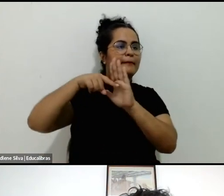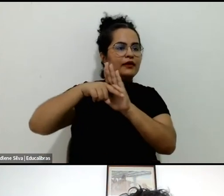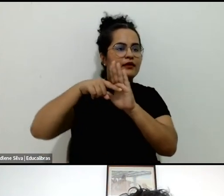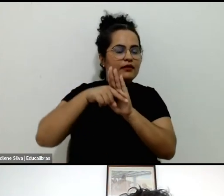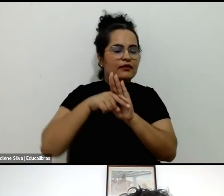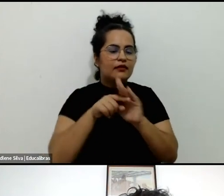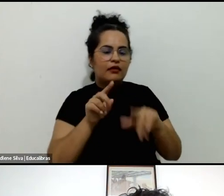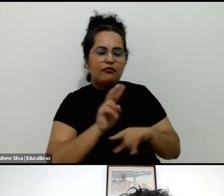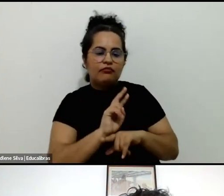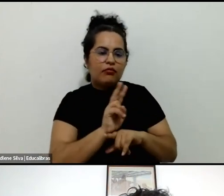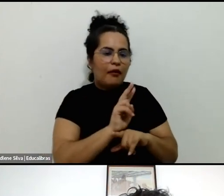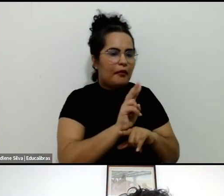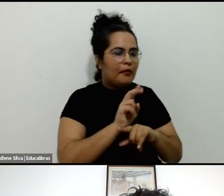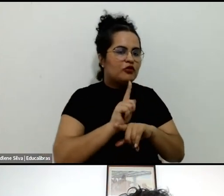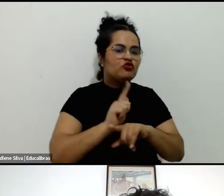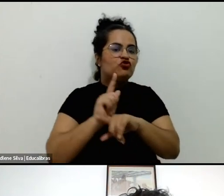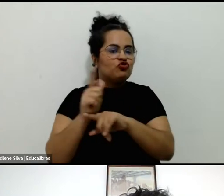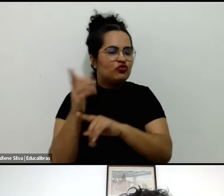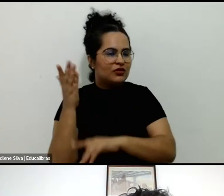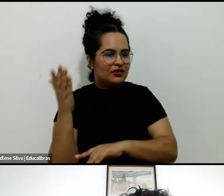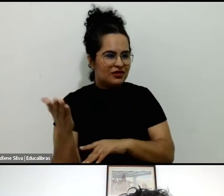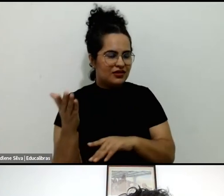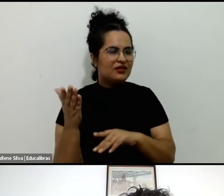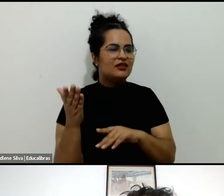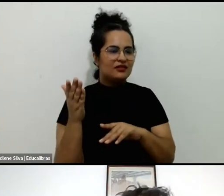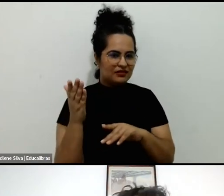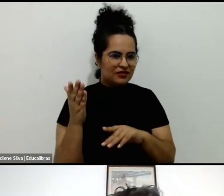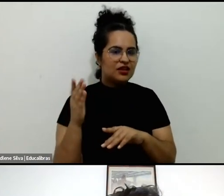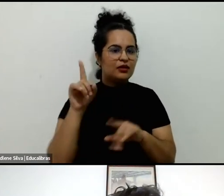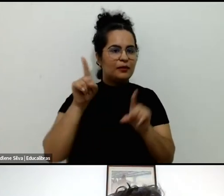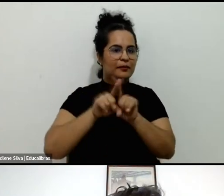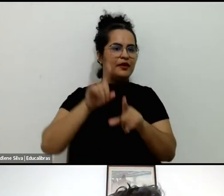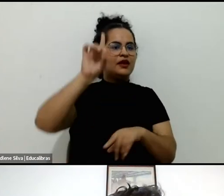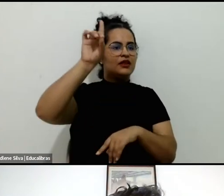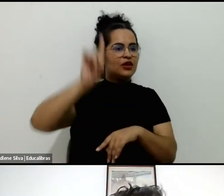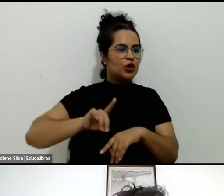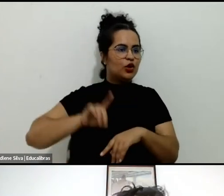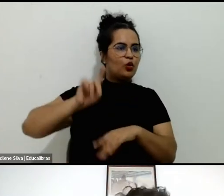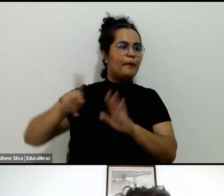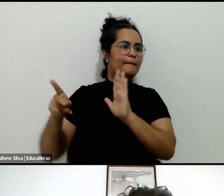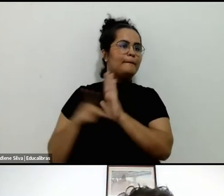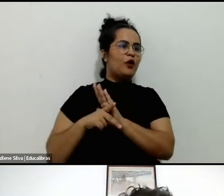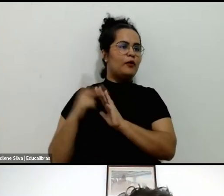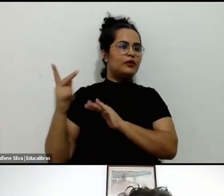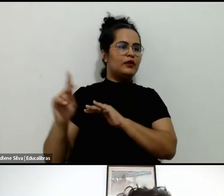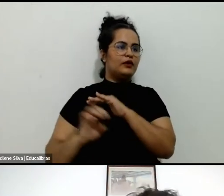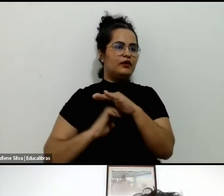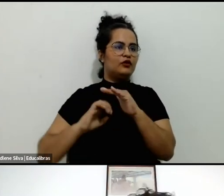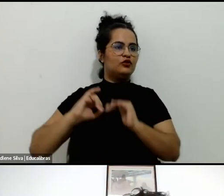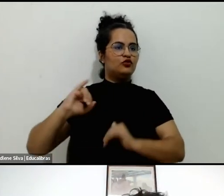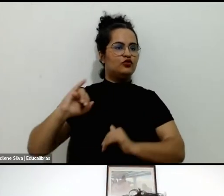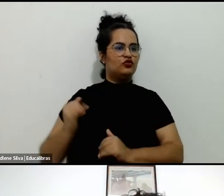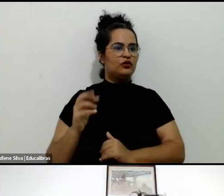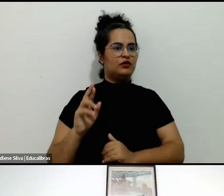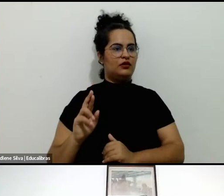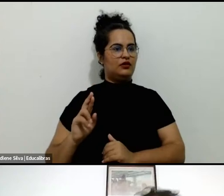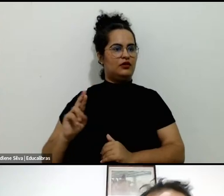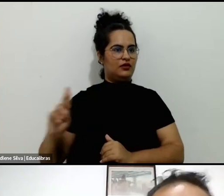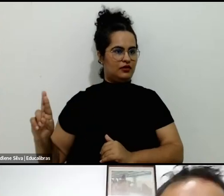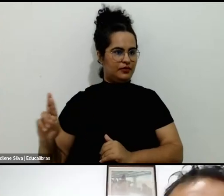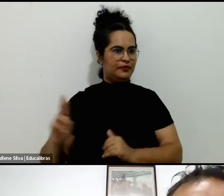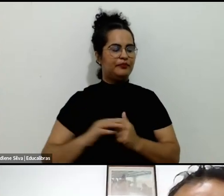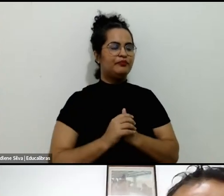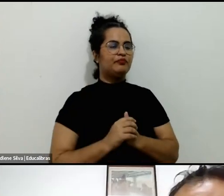cursoria de lazer Bom Lígio e diretor do seu próprio negócio, JRT Lígio. Suas